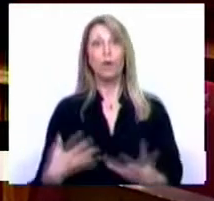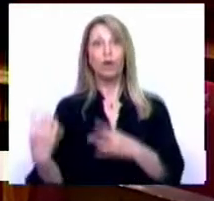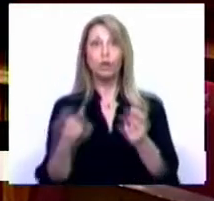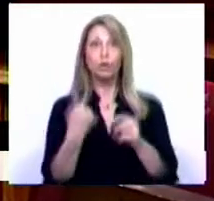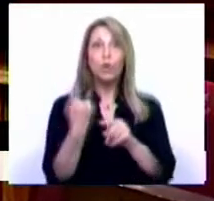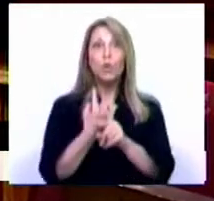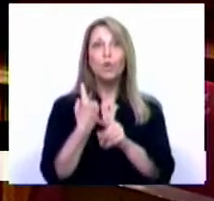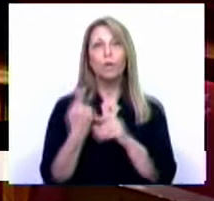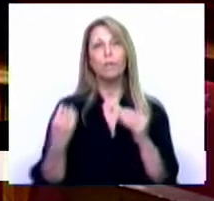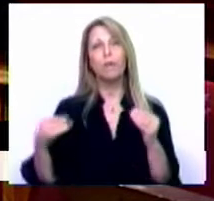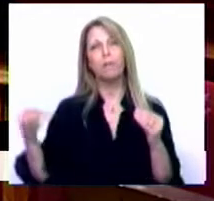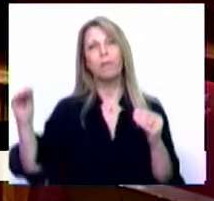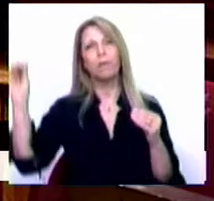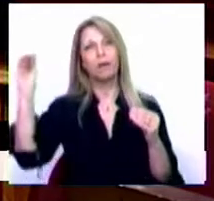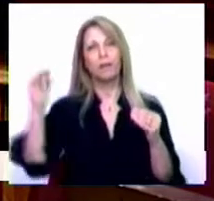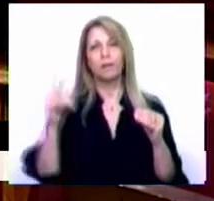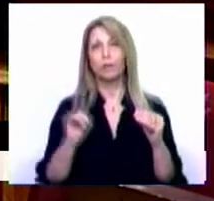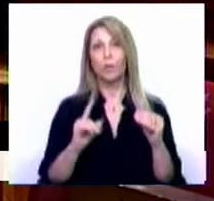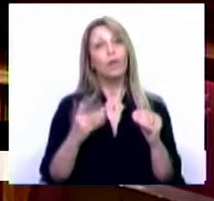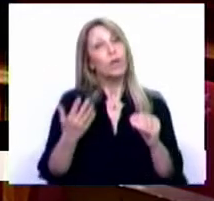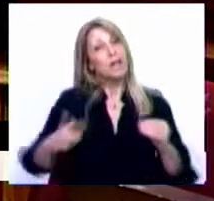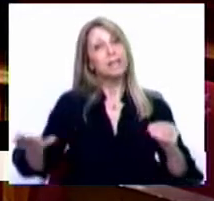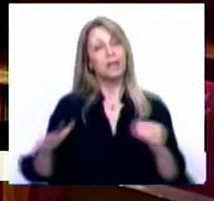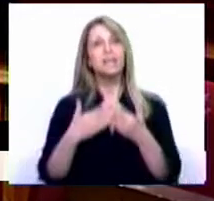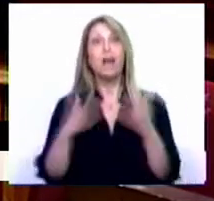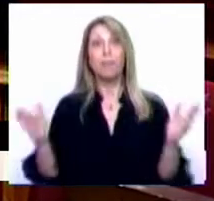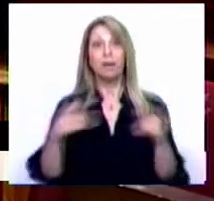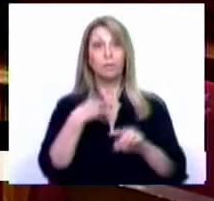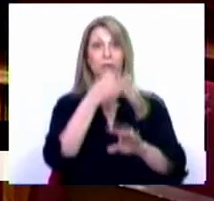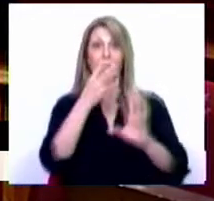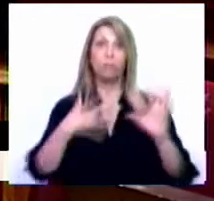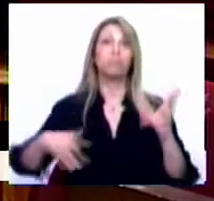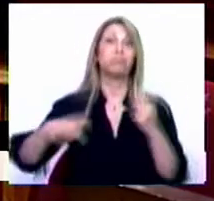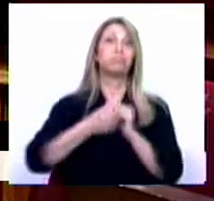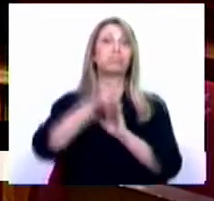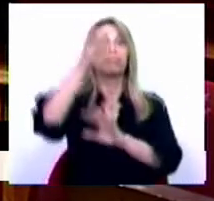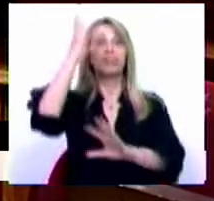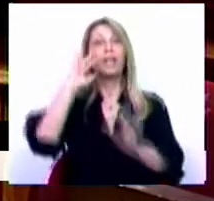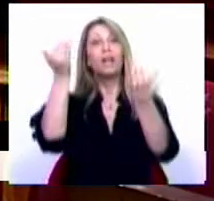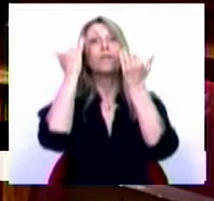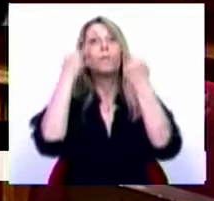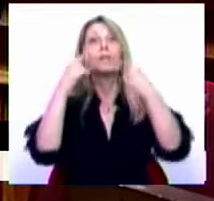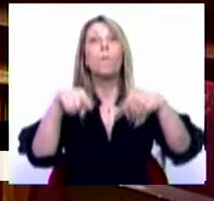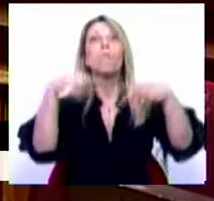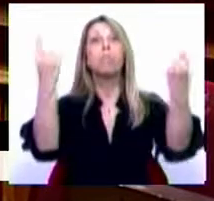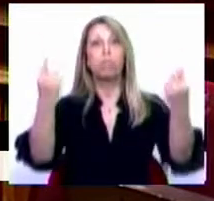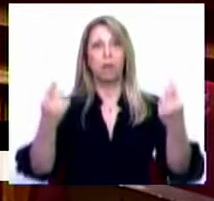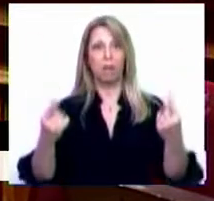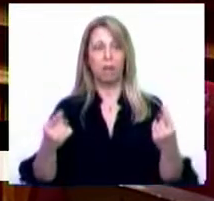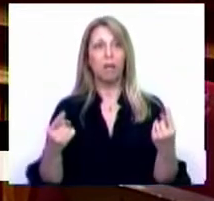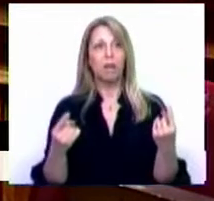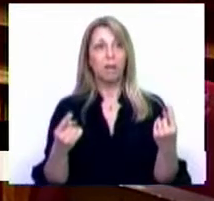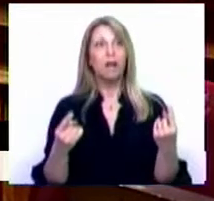mais amplas do que a Ciência Aberta, estamos a discutir toda a galáxia de identidades com a informação pública, razão pela qual gostaria de dizer à